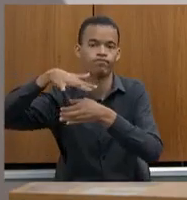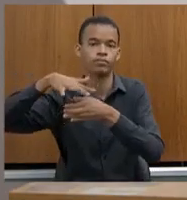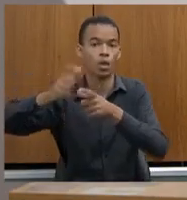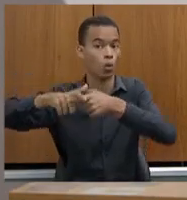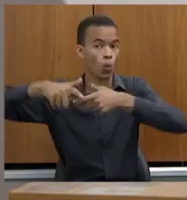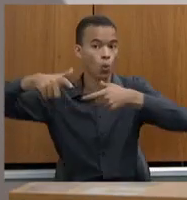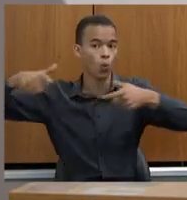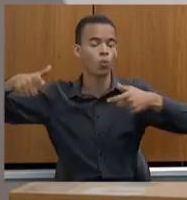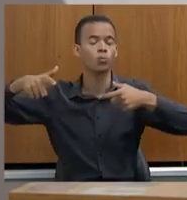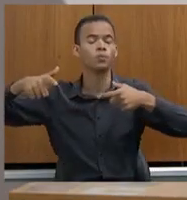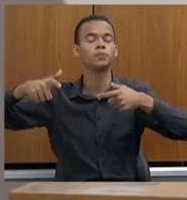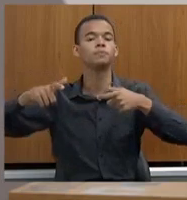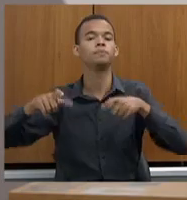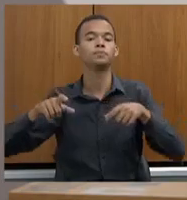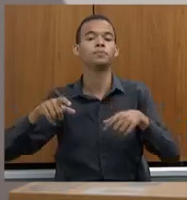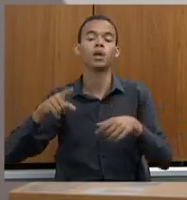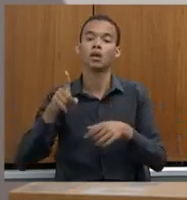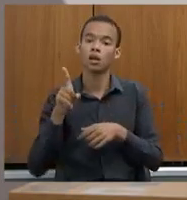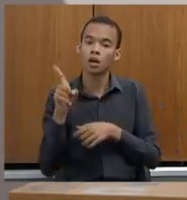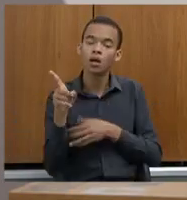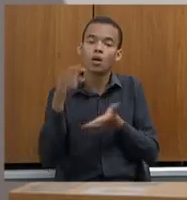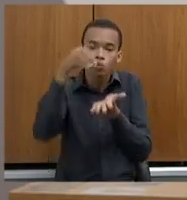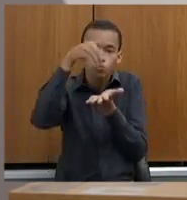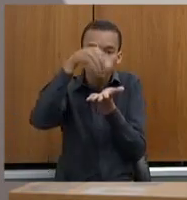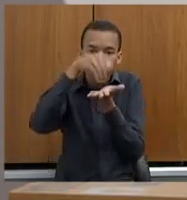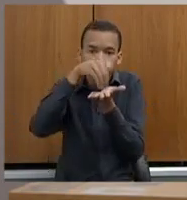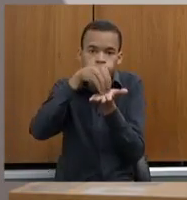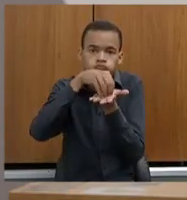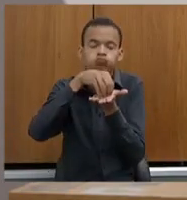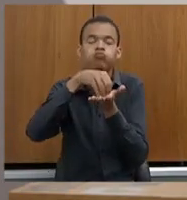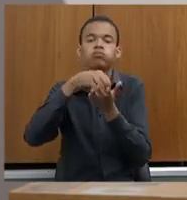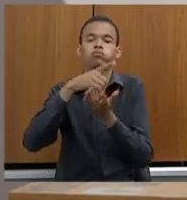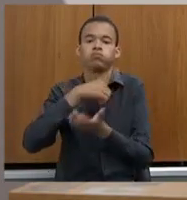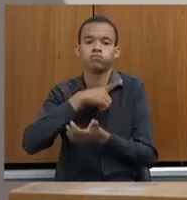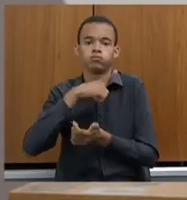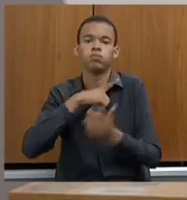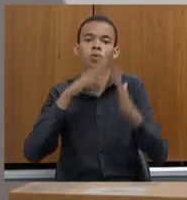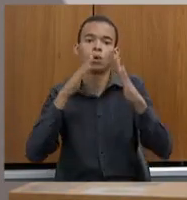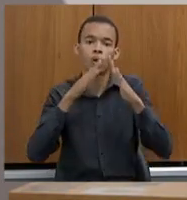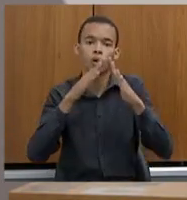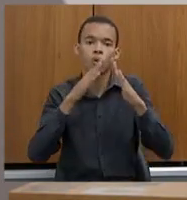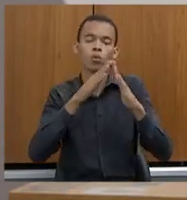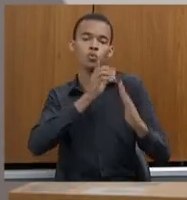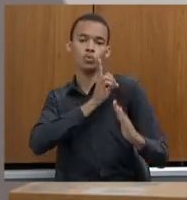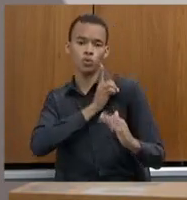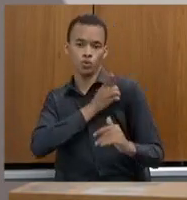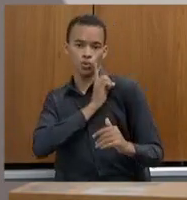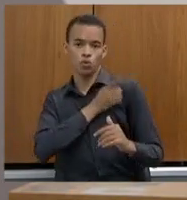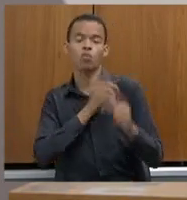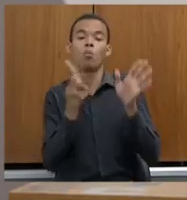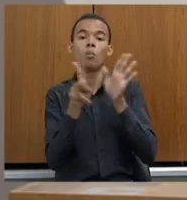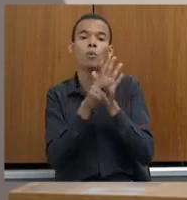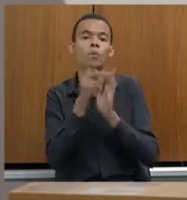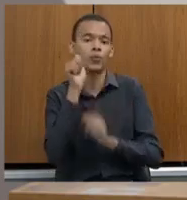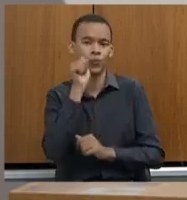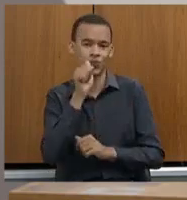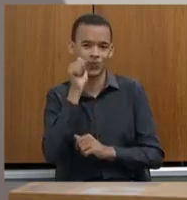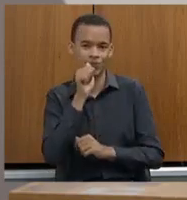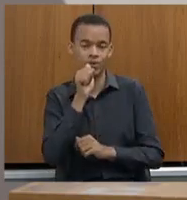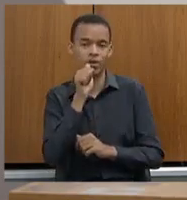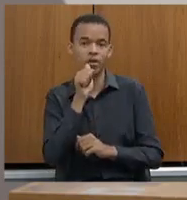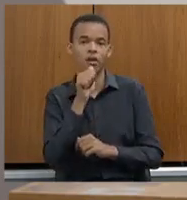mulheres, que eu até acompanho aqui, ela é muito bem montada, mas sexta-feira, 18 horas, ela fecha